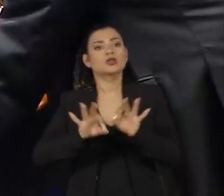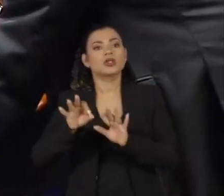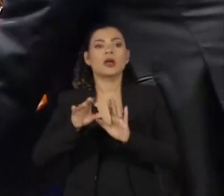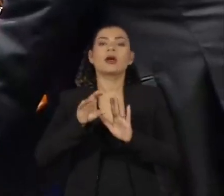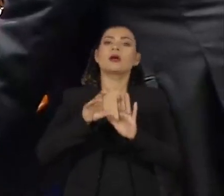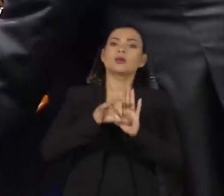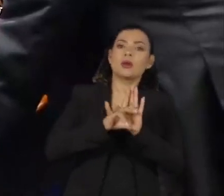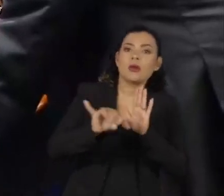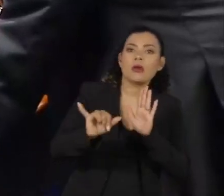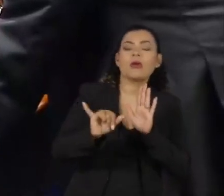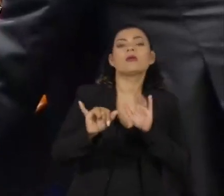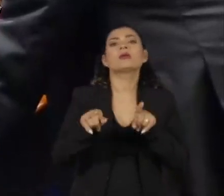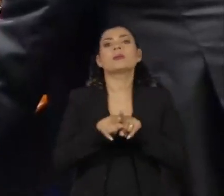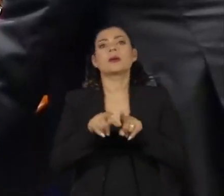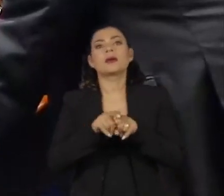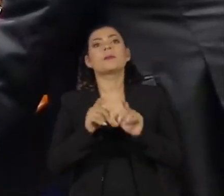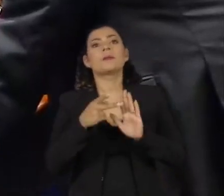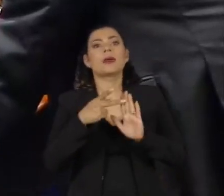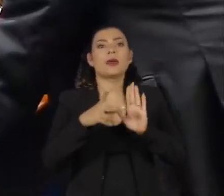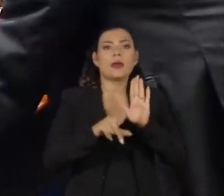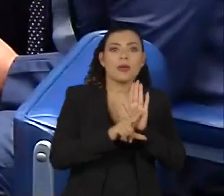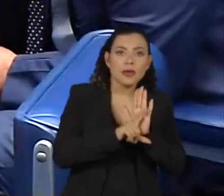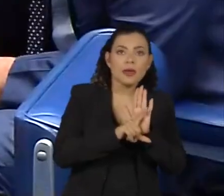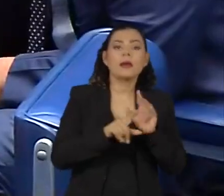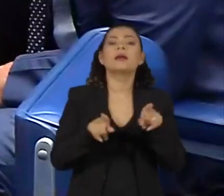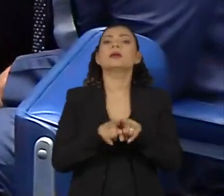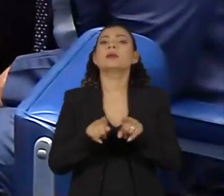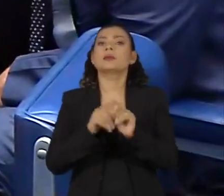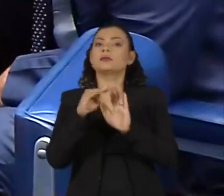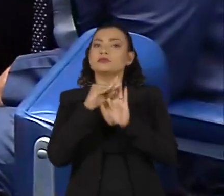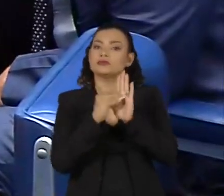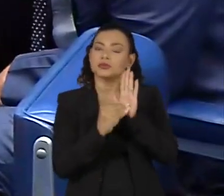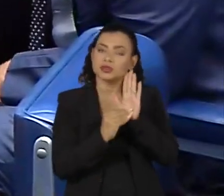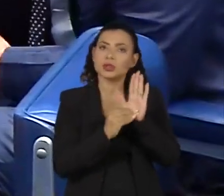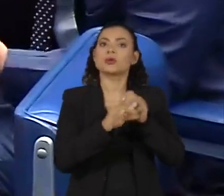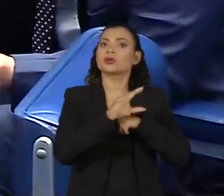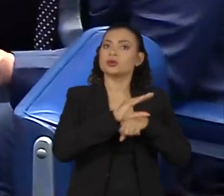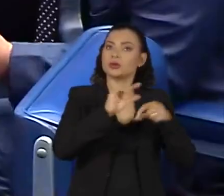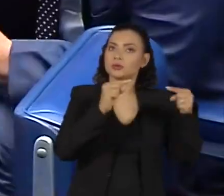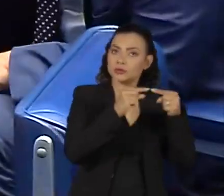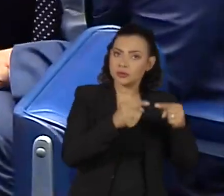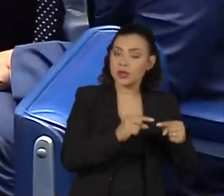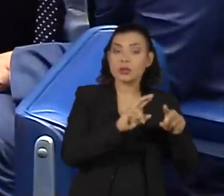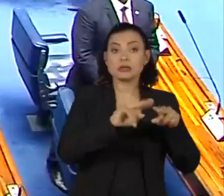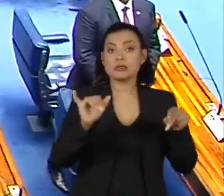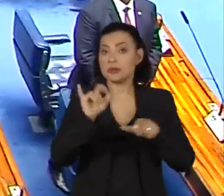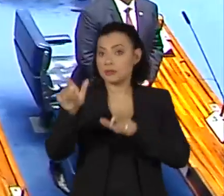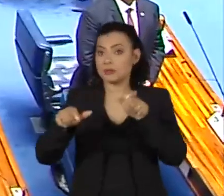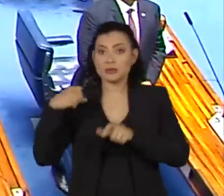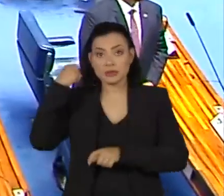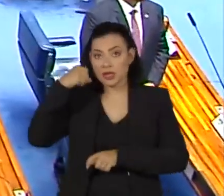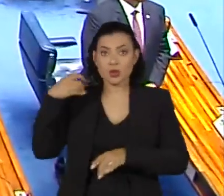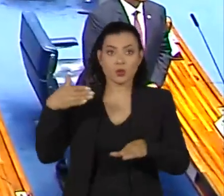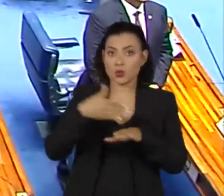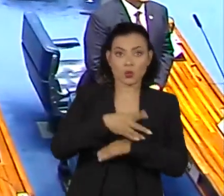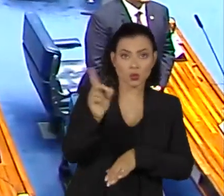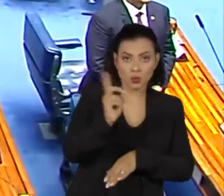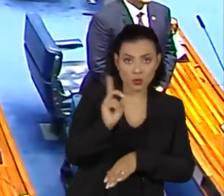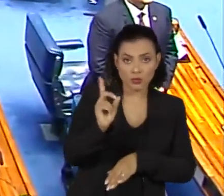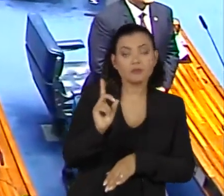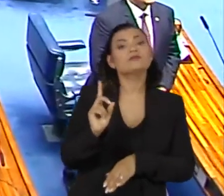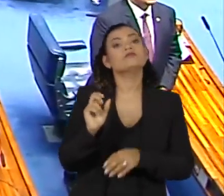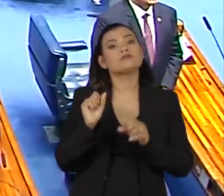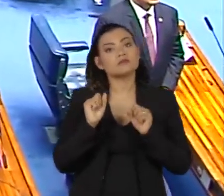e propostas de emendas constitucionais. Se algum senador não estiver no plenário durante esses encontros,